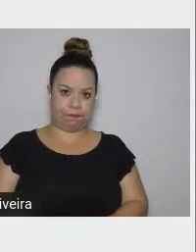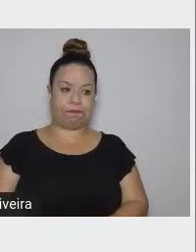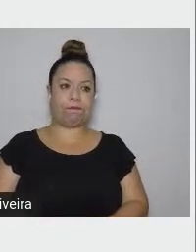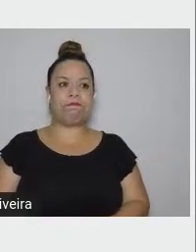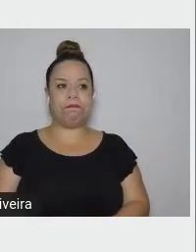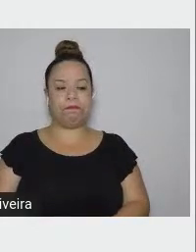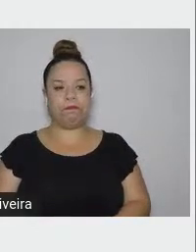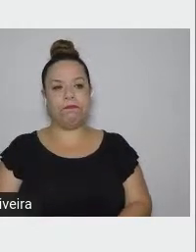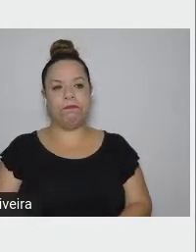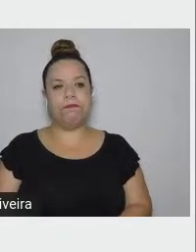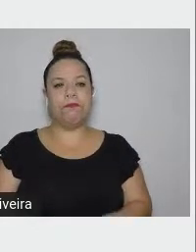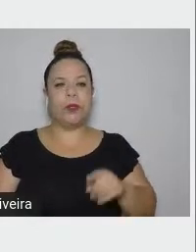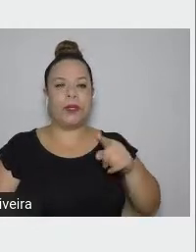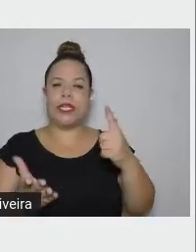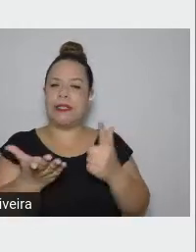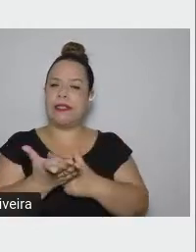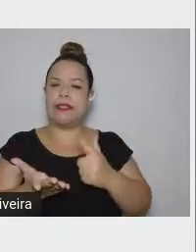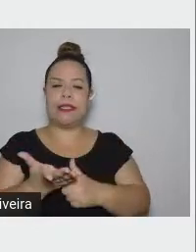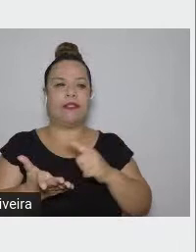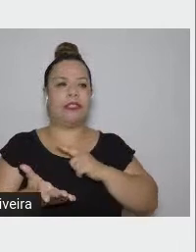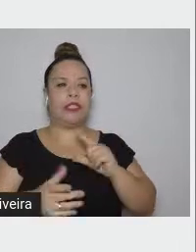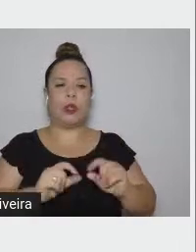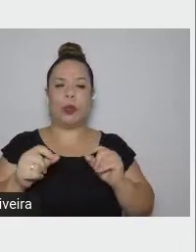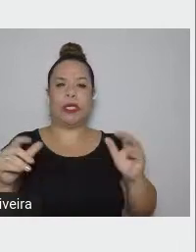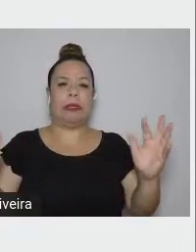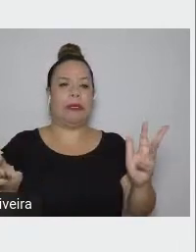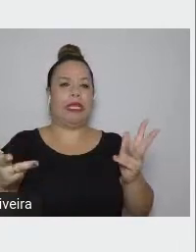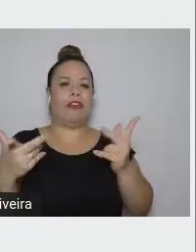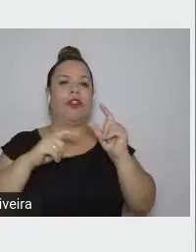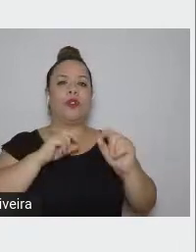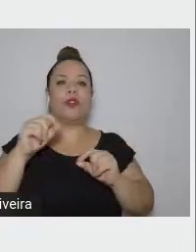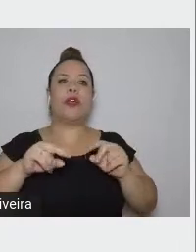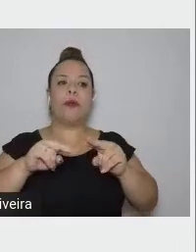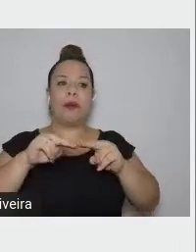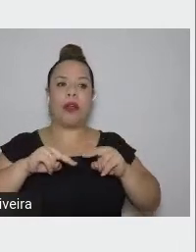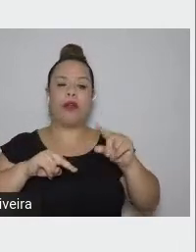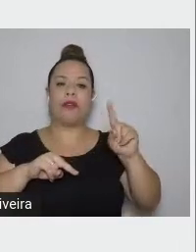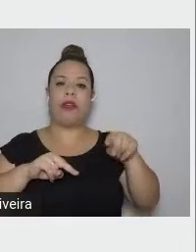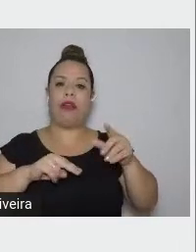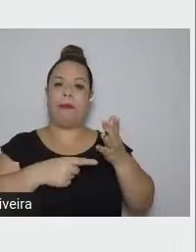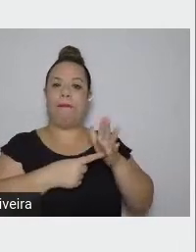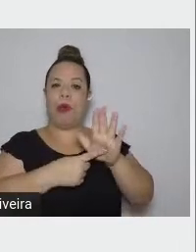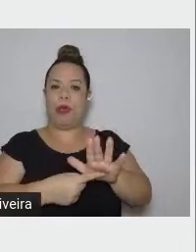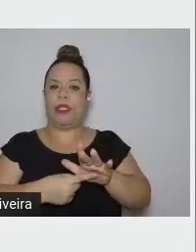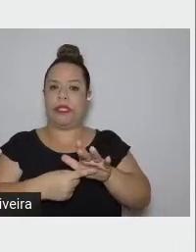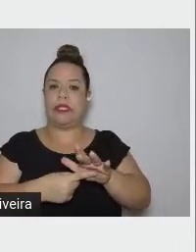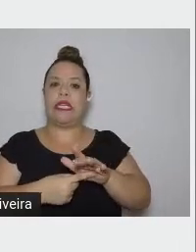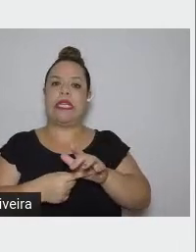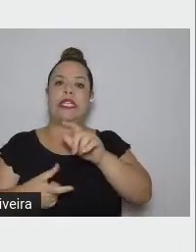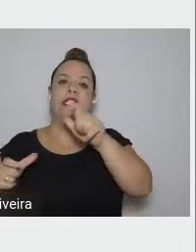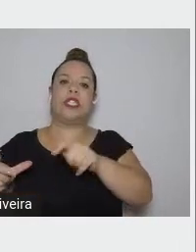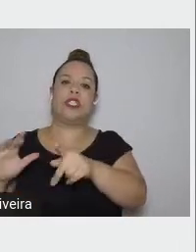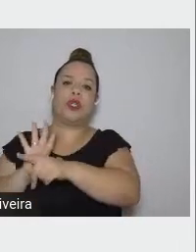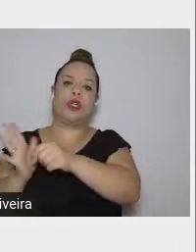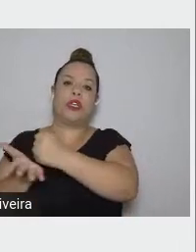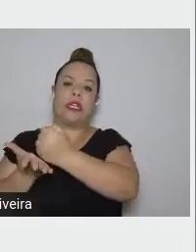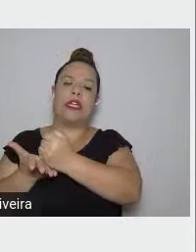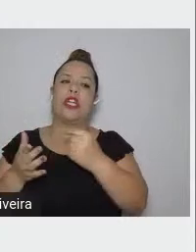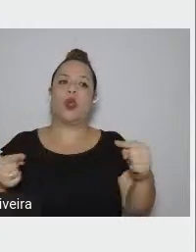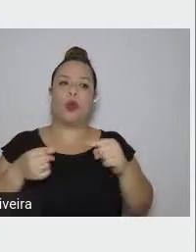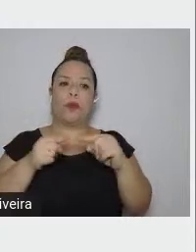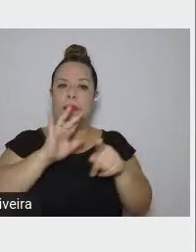é a apresentação dessa conservatória que tem muito de Kafka e de Borges,